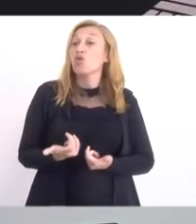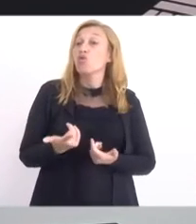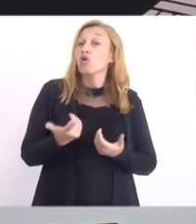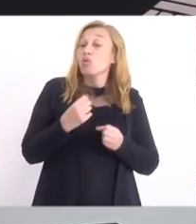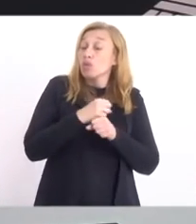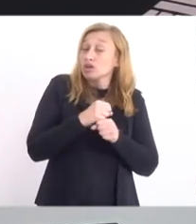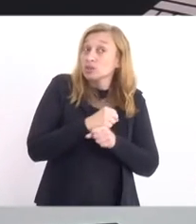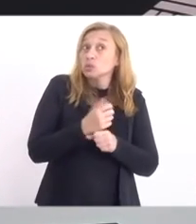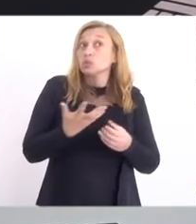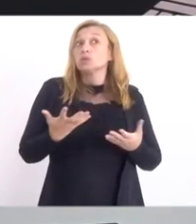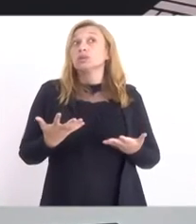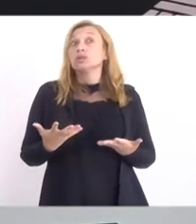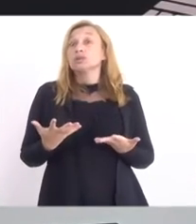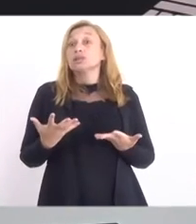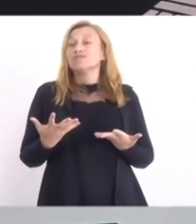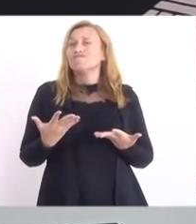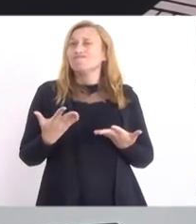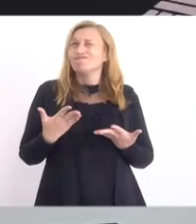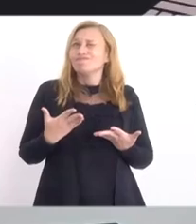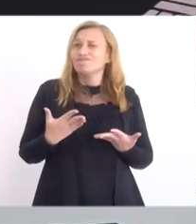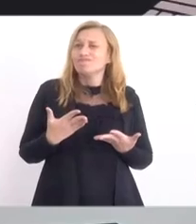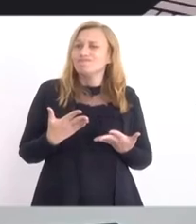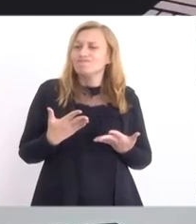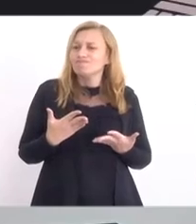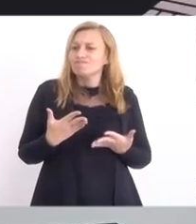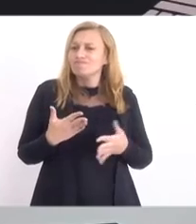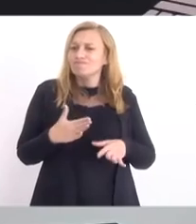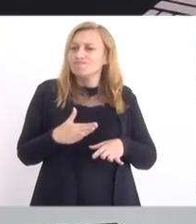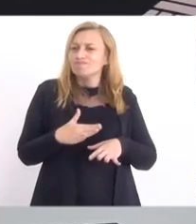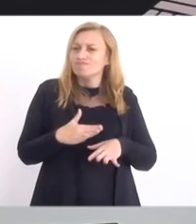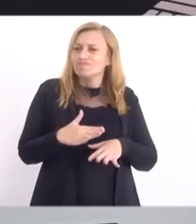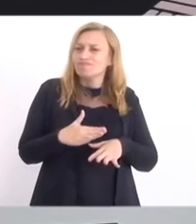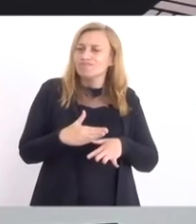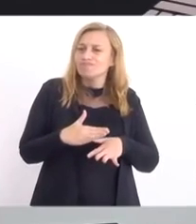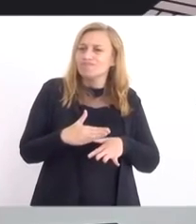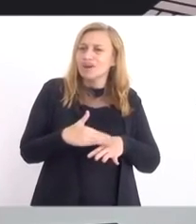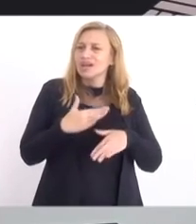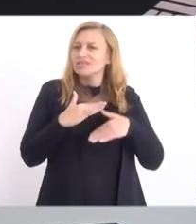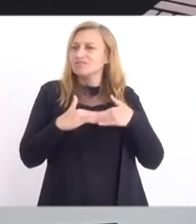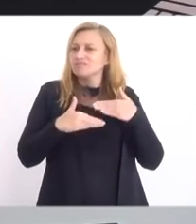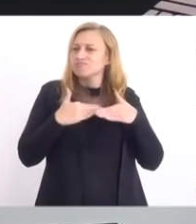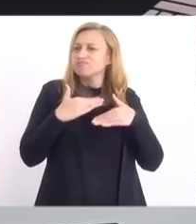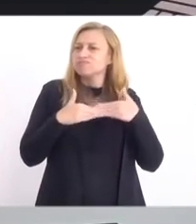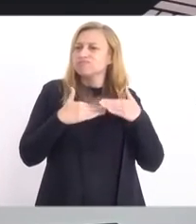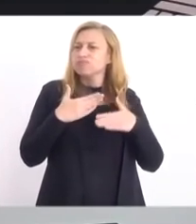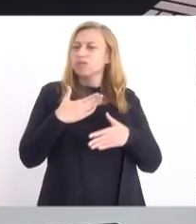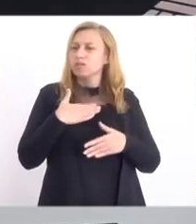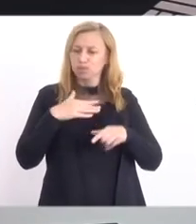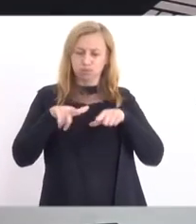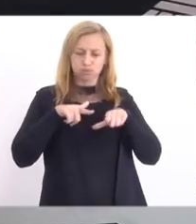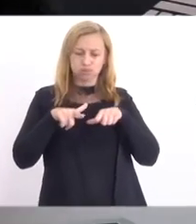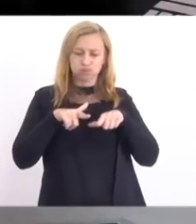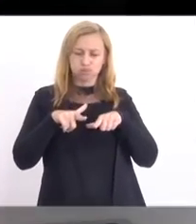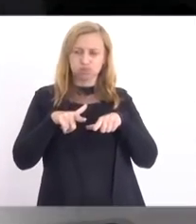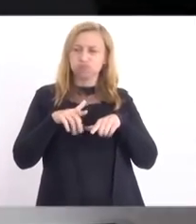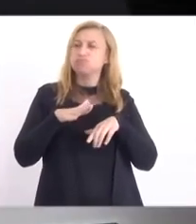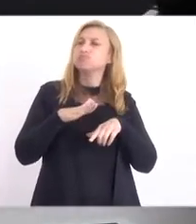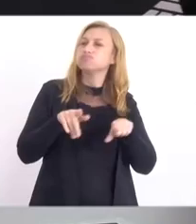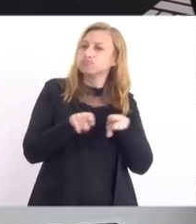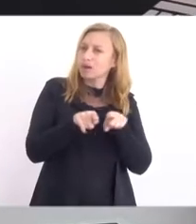talvez, mais profícuo do meu mandato, mas também um dos anos mais